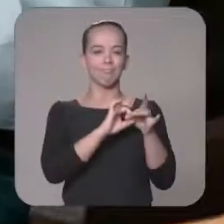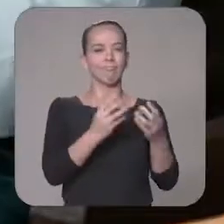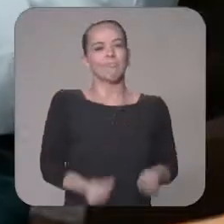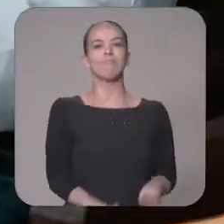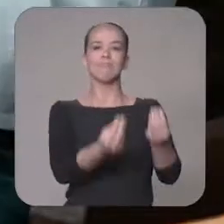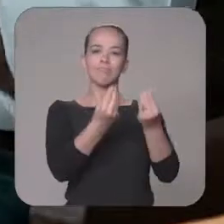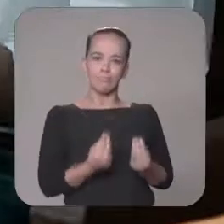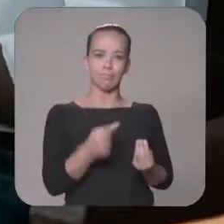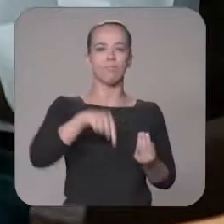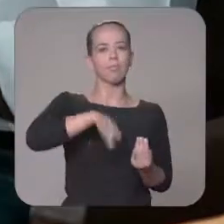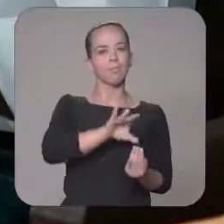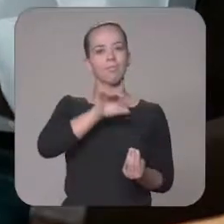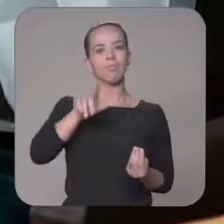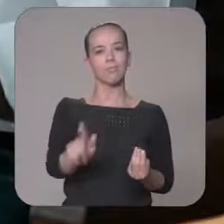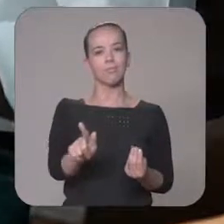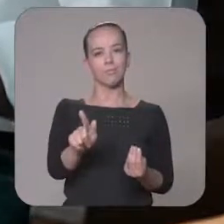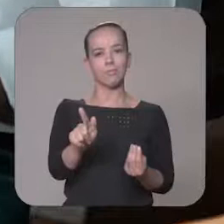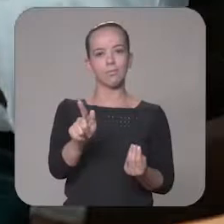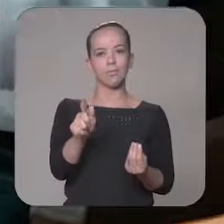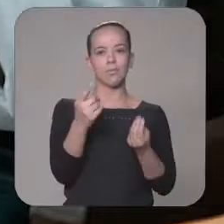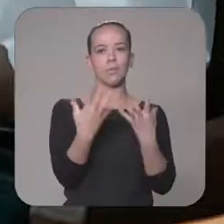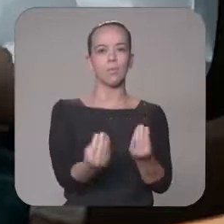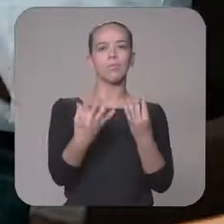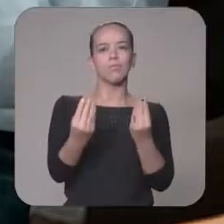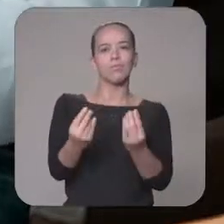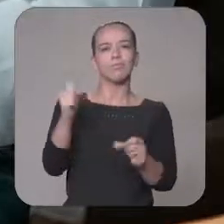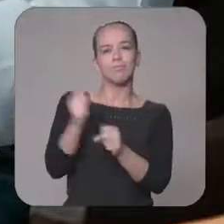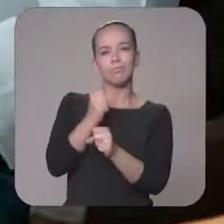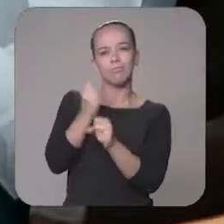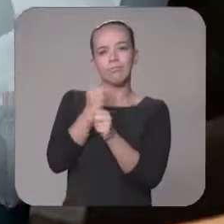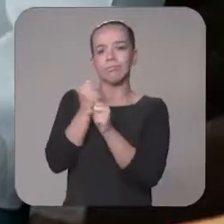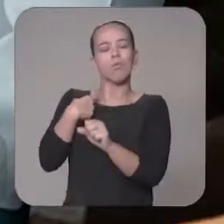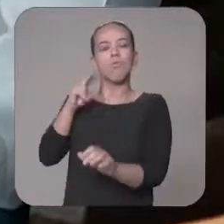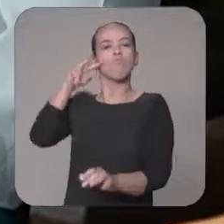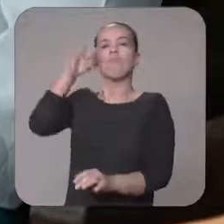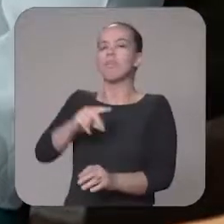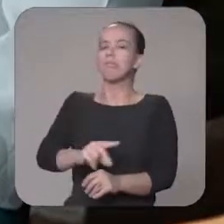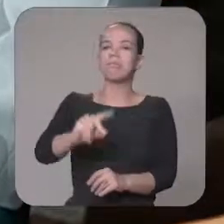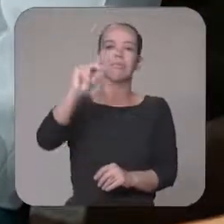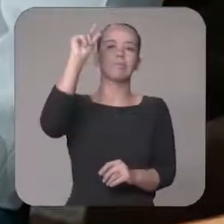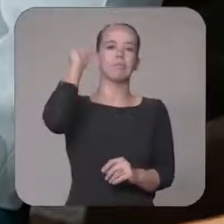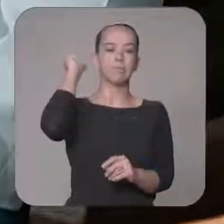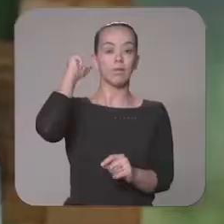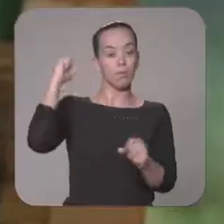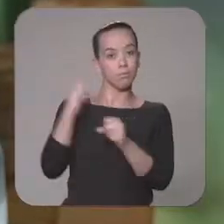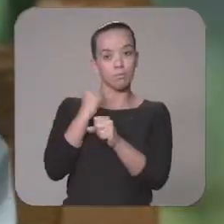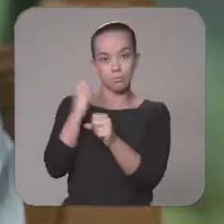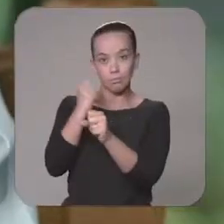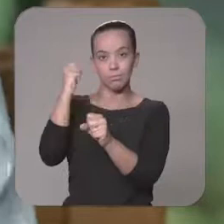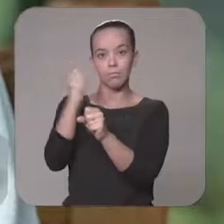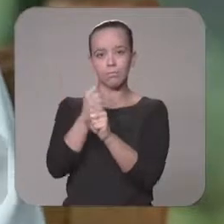trouxe de volta para Campo Grande muitas obras que não se via há muito tempo.